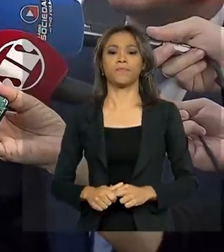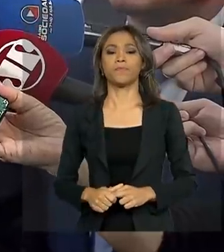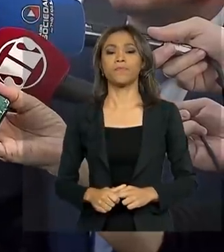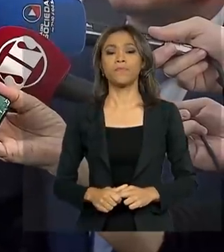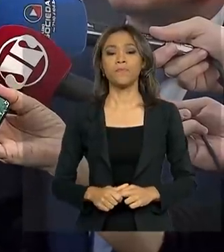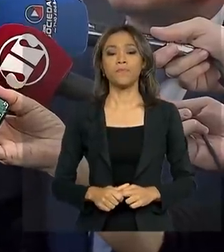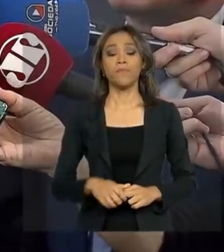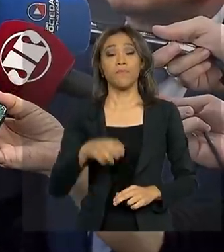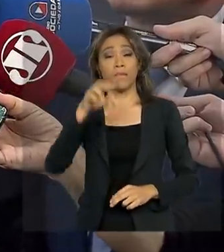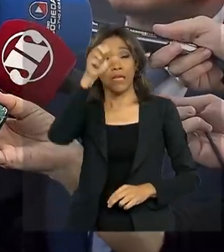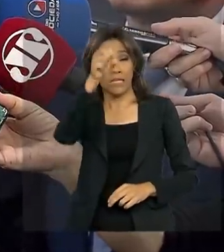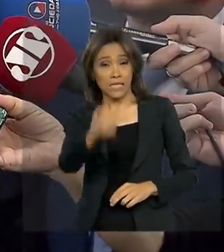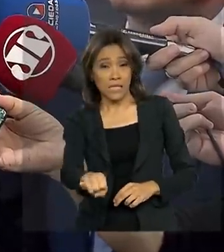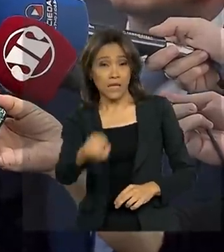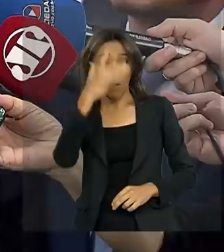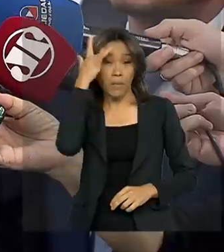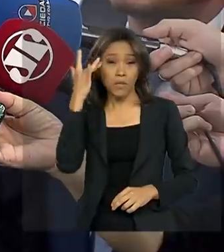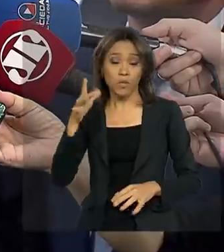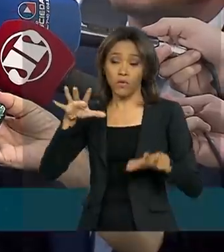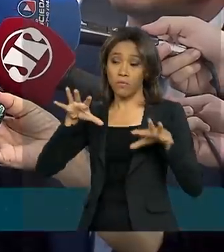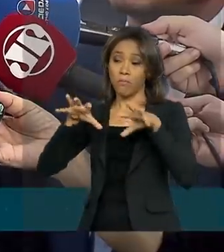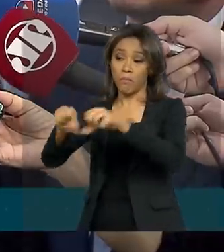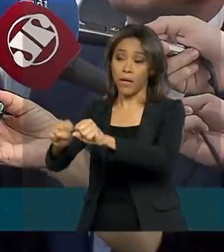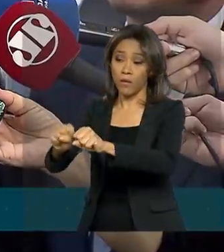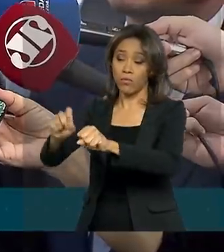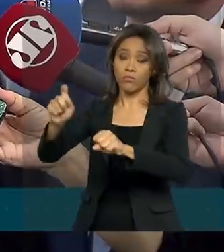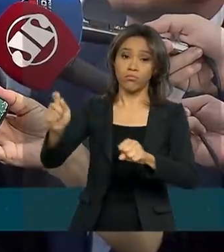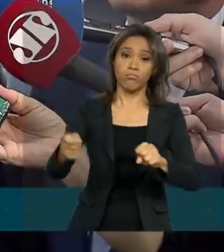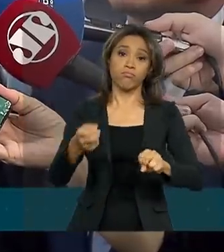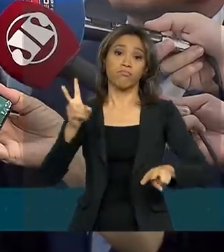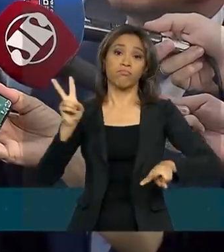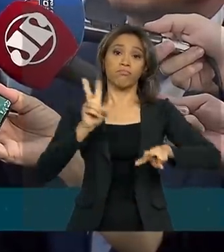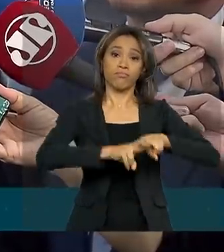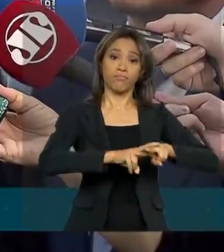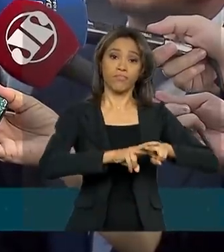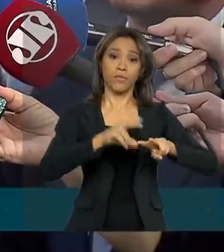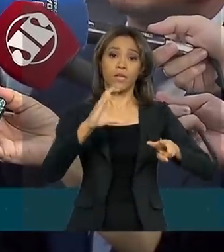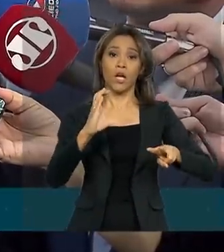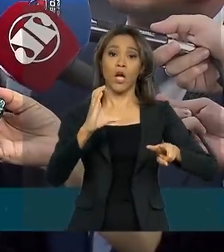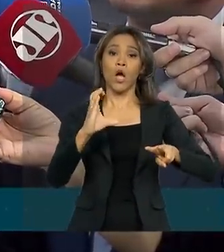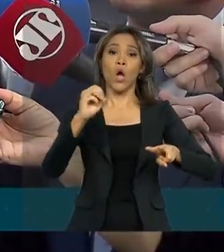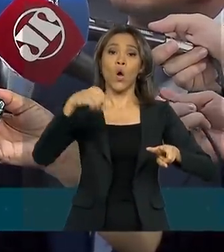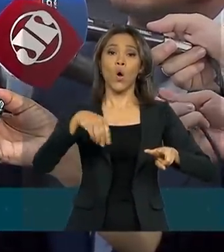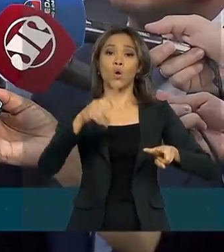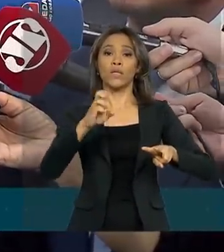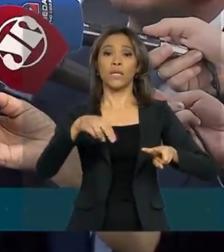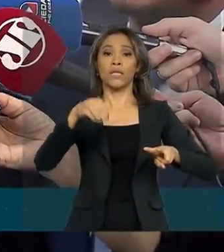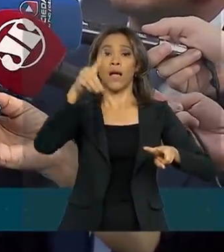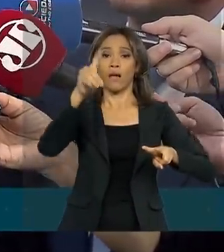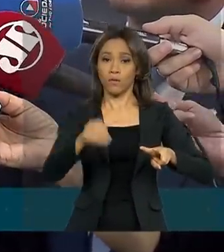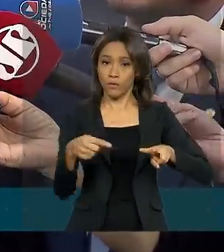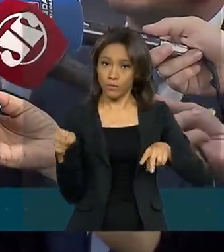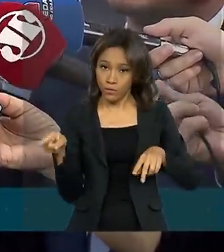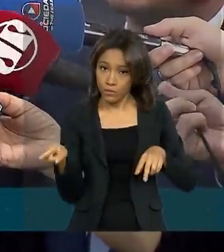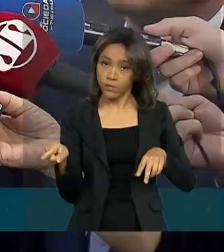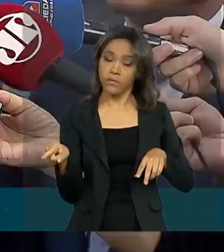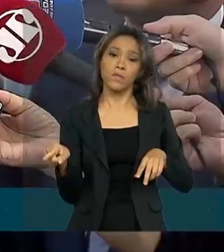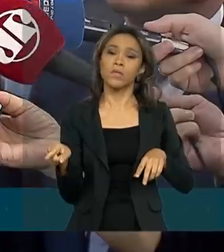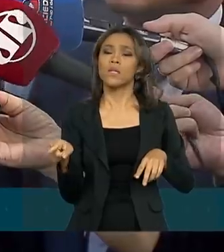Se alguém for condenado por um crime de integrar uma organização criminosa, você não consegue